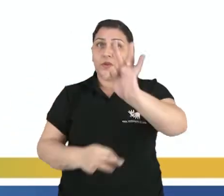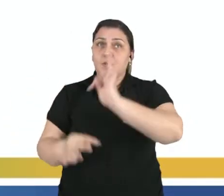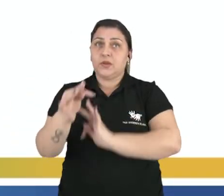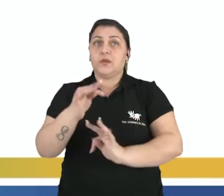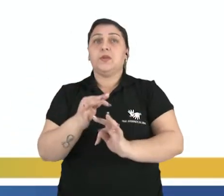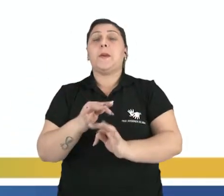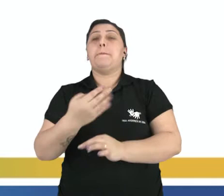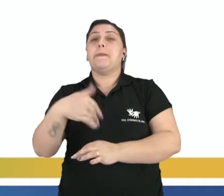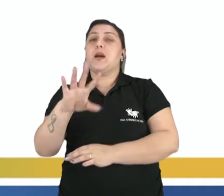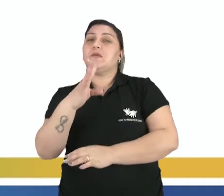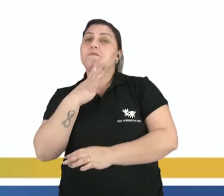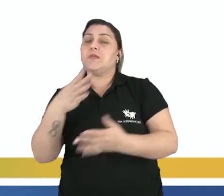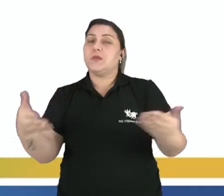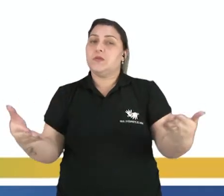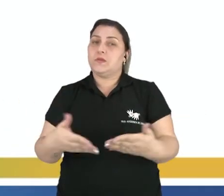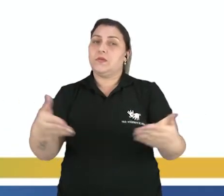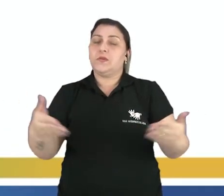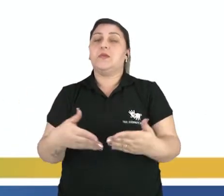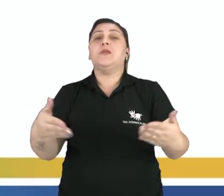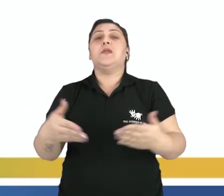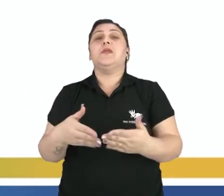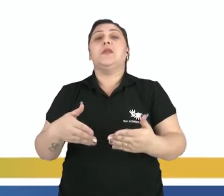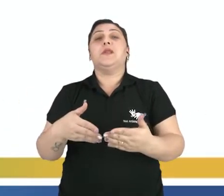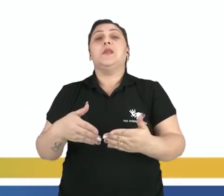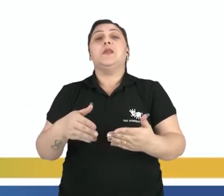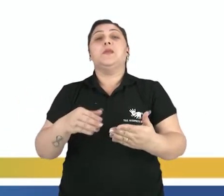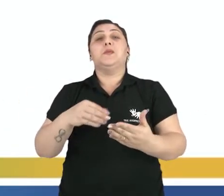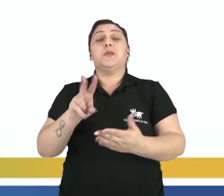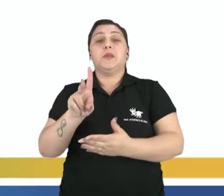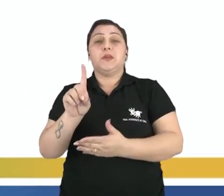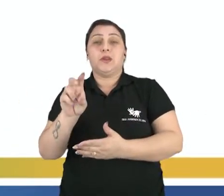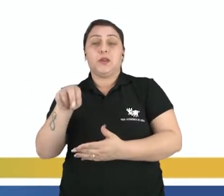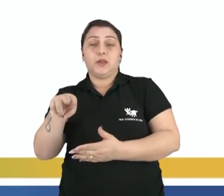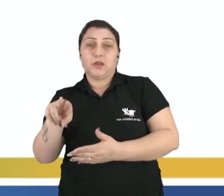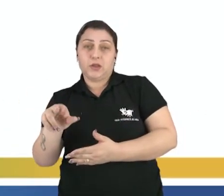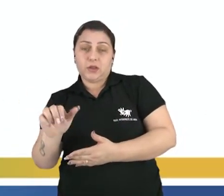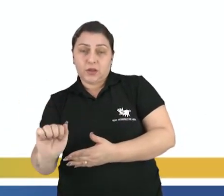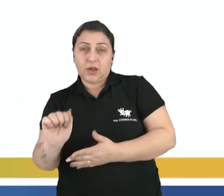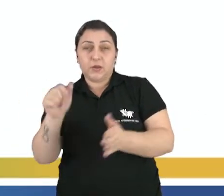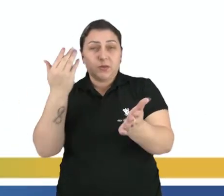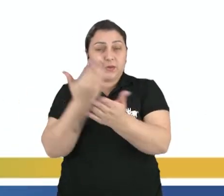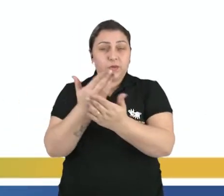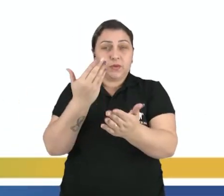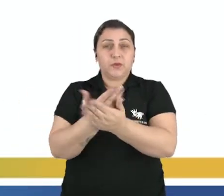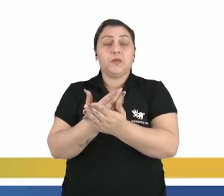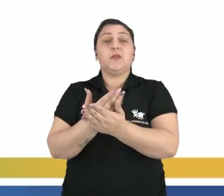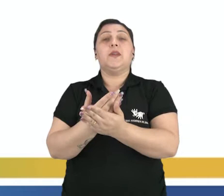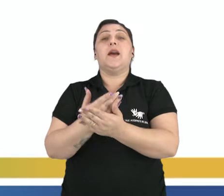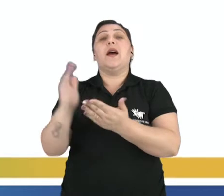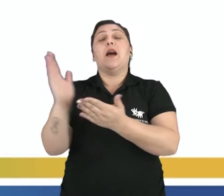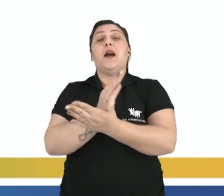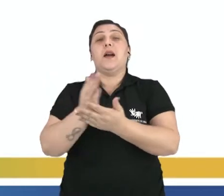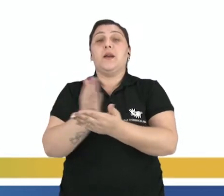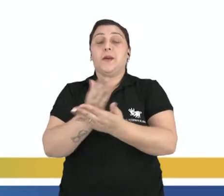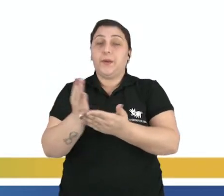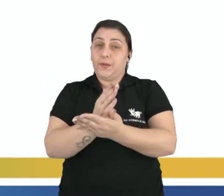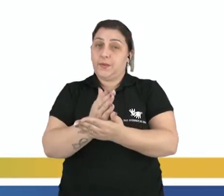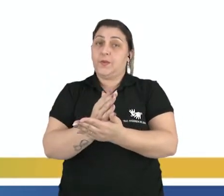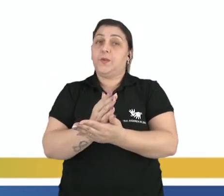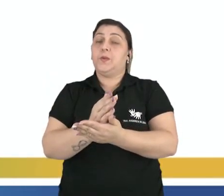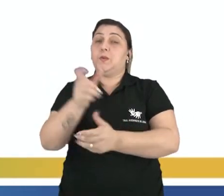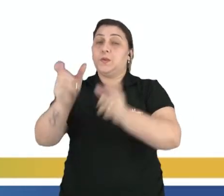que são mais conhecidas hoje, como a manipulação do DNA, né? O cruzamento em algumas espécies,